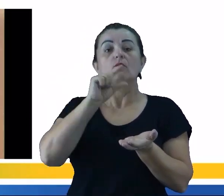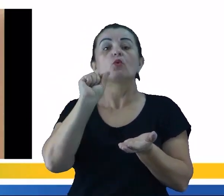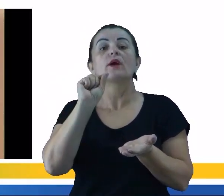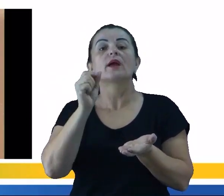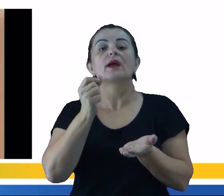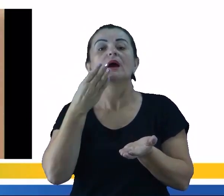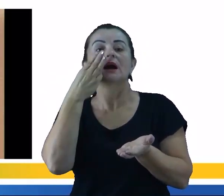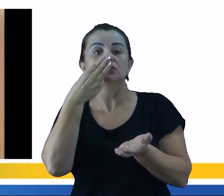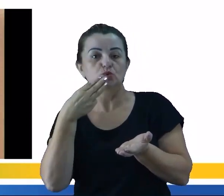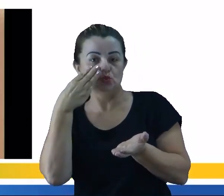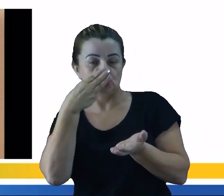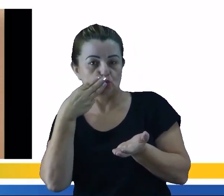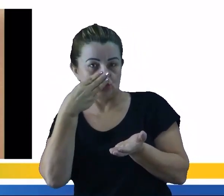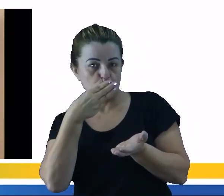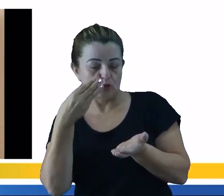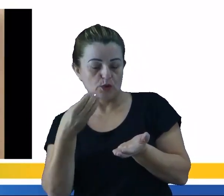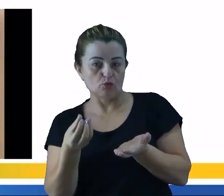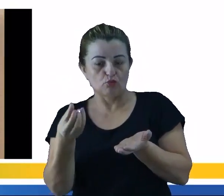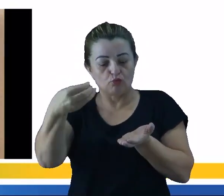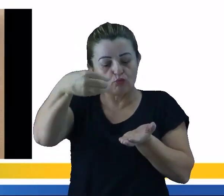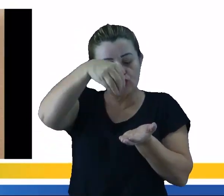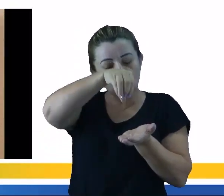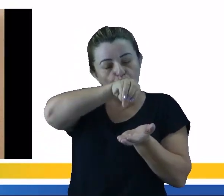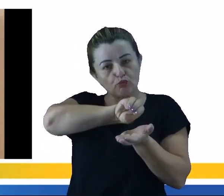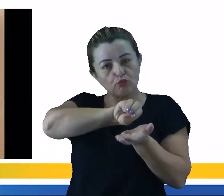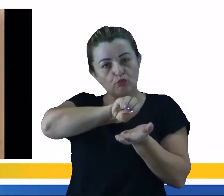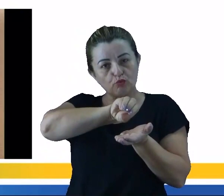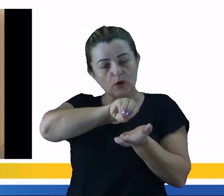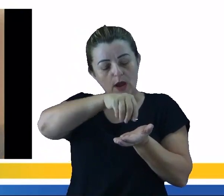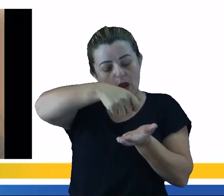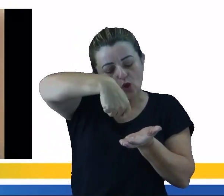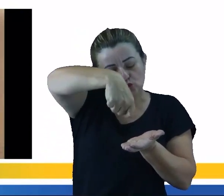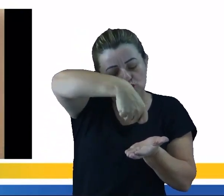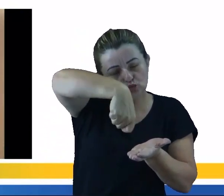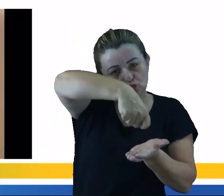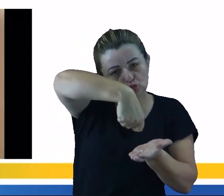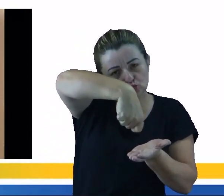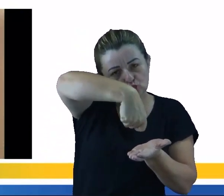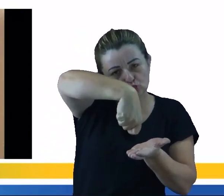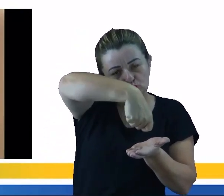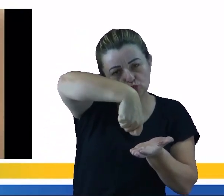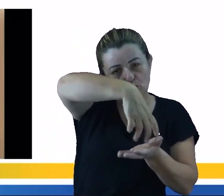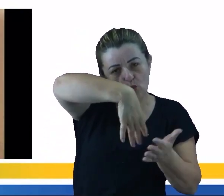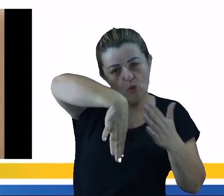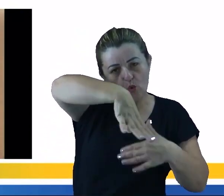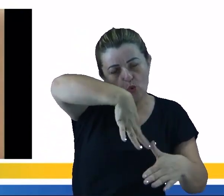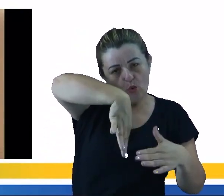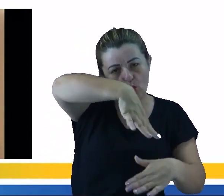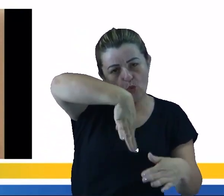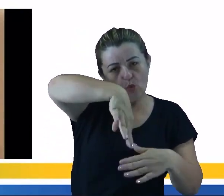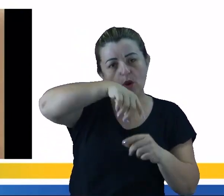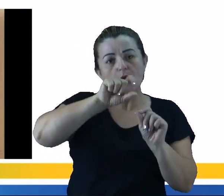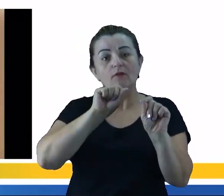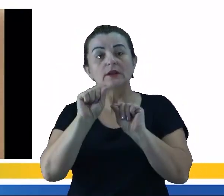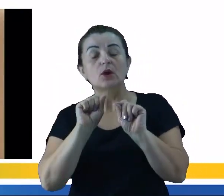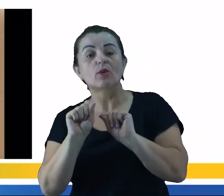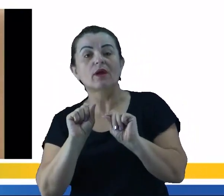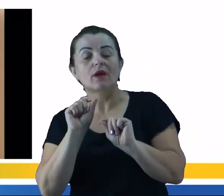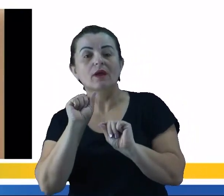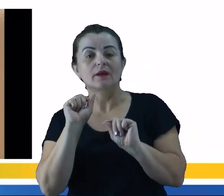nele. Então quando a gente adiciona o açúcar, né, depois de um tempo quando a gente mexe nessa mistura, ela vai o que? Ela vai estar